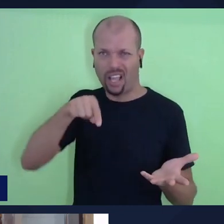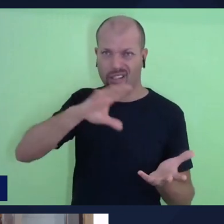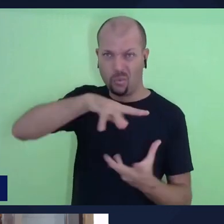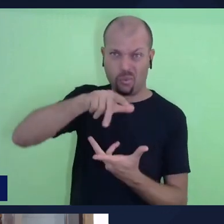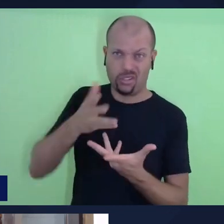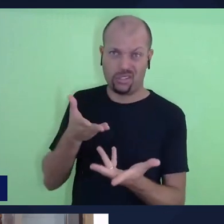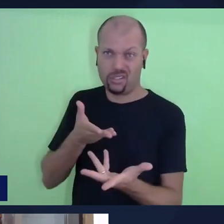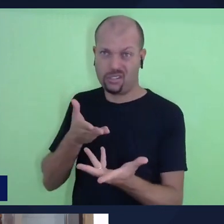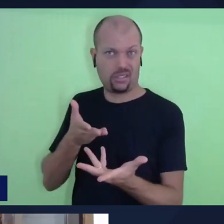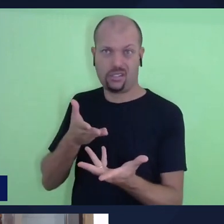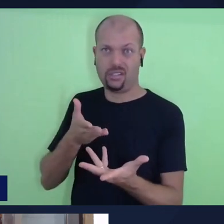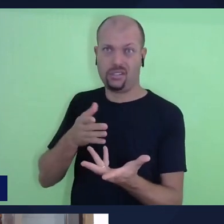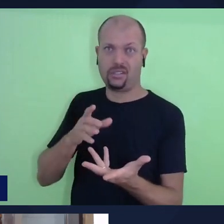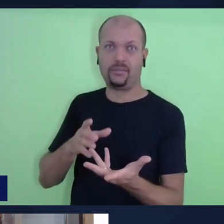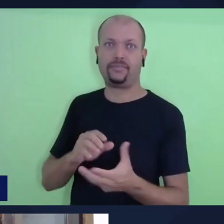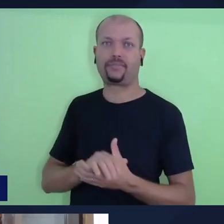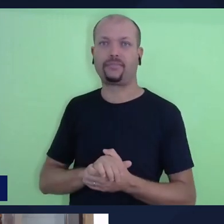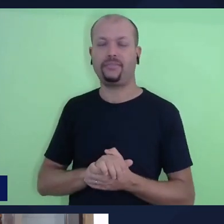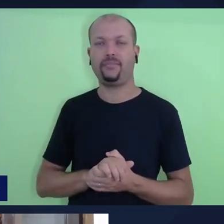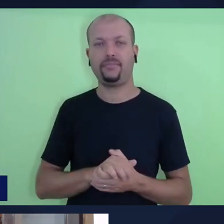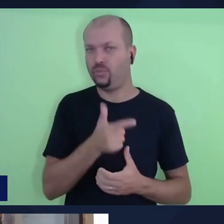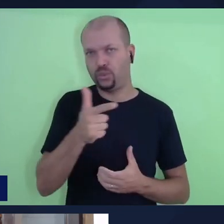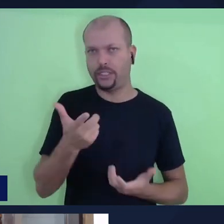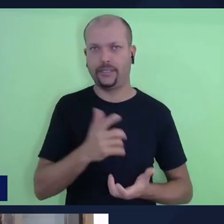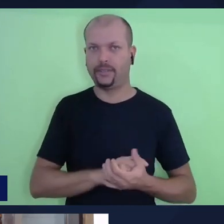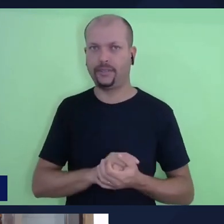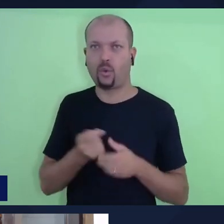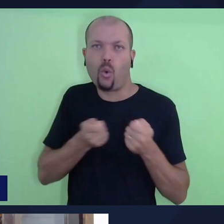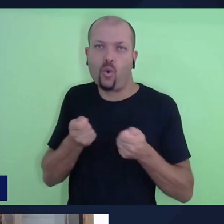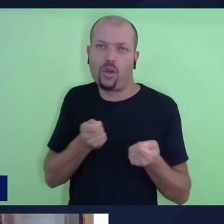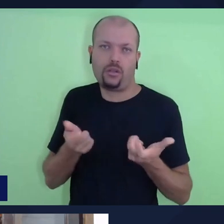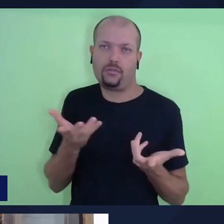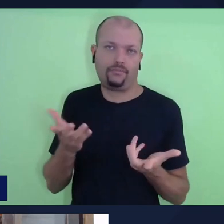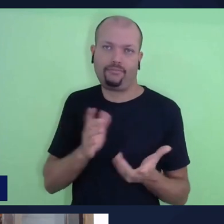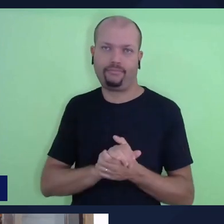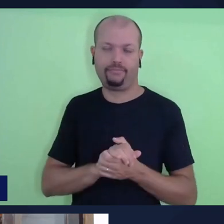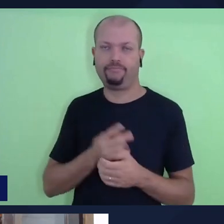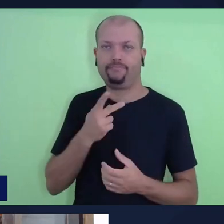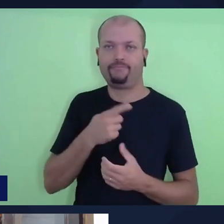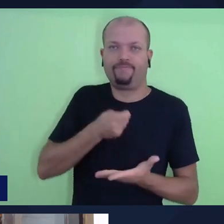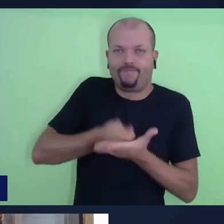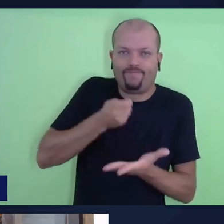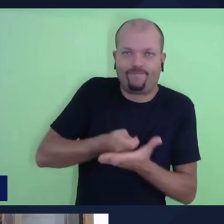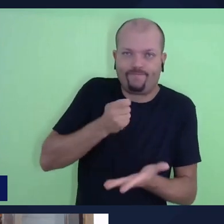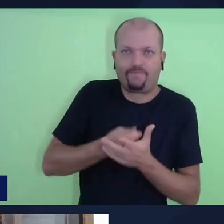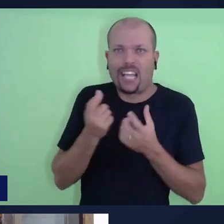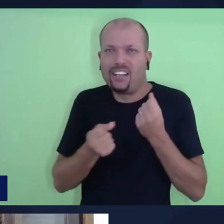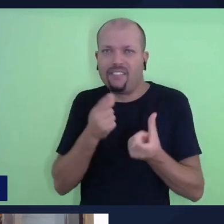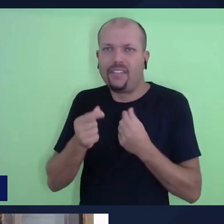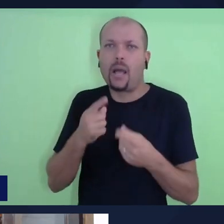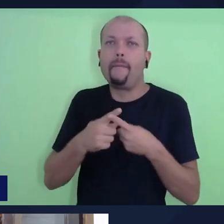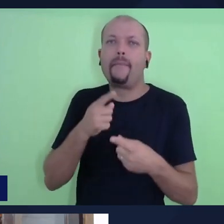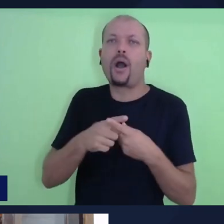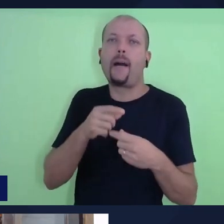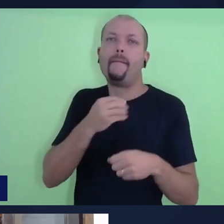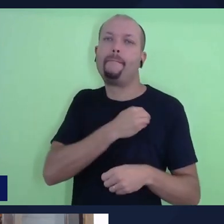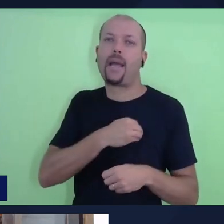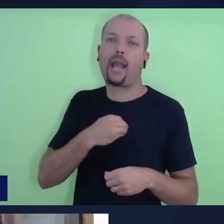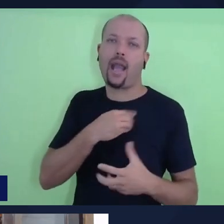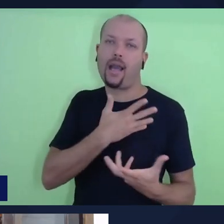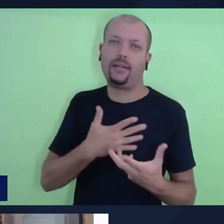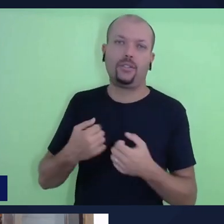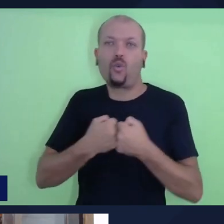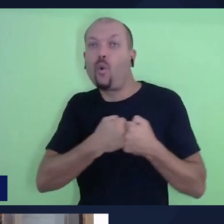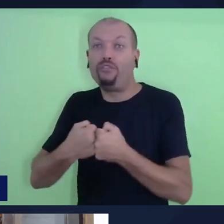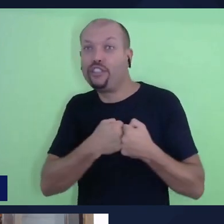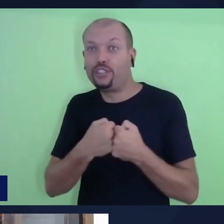tem que enfrentar as consequências da guerra entre o bem e o mal.